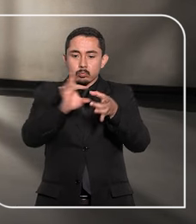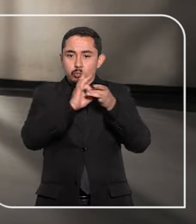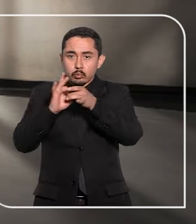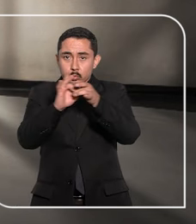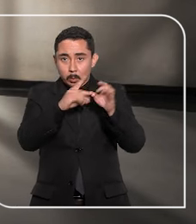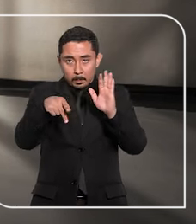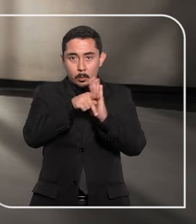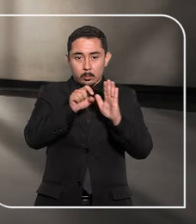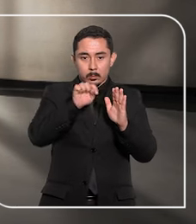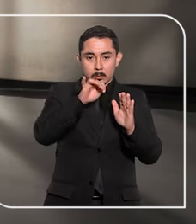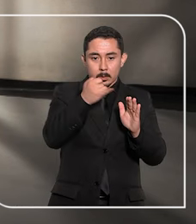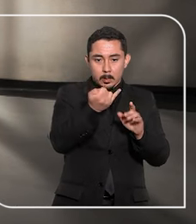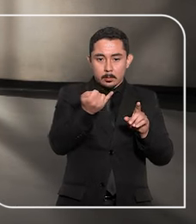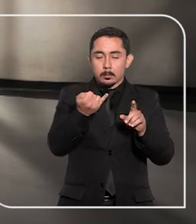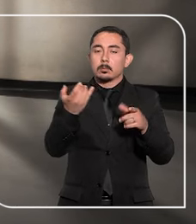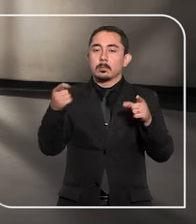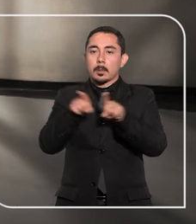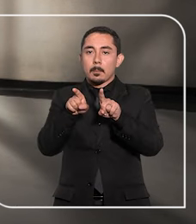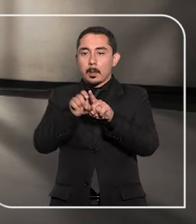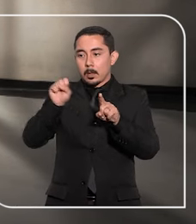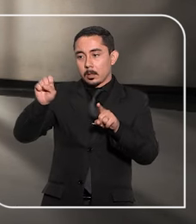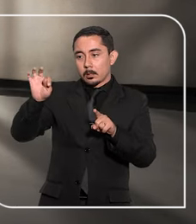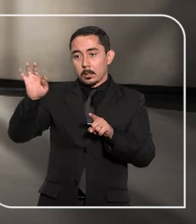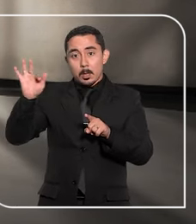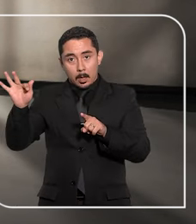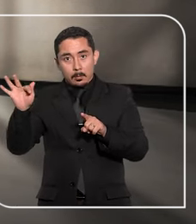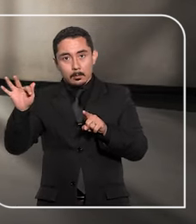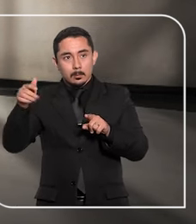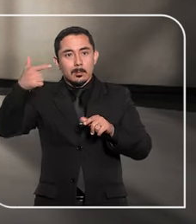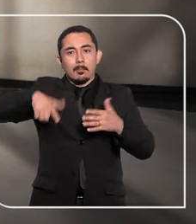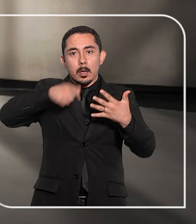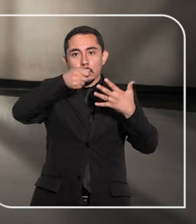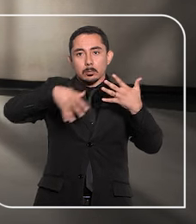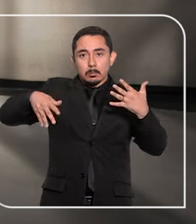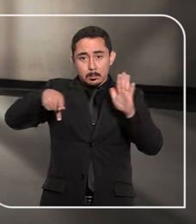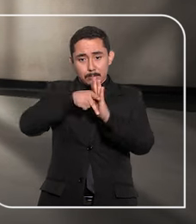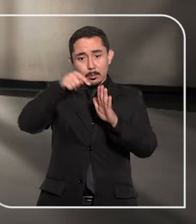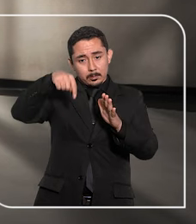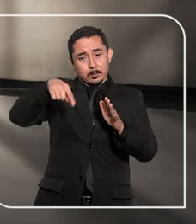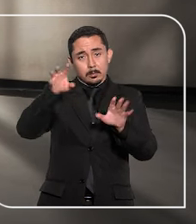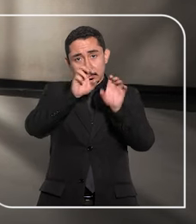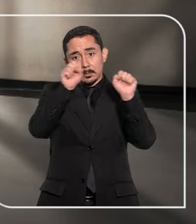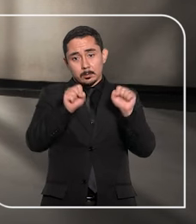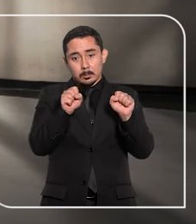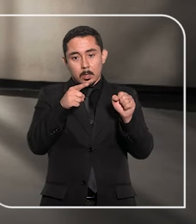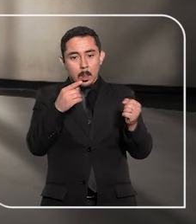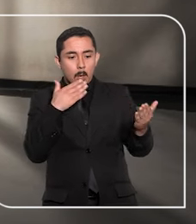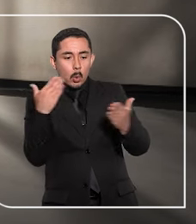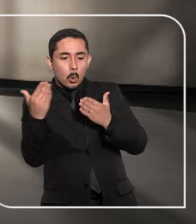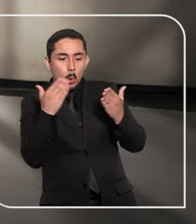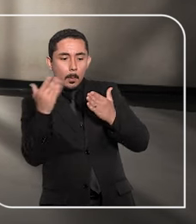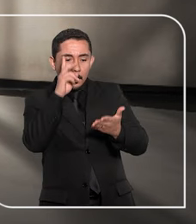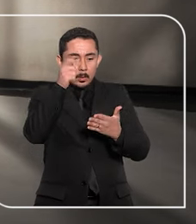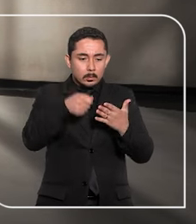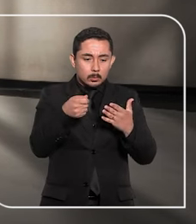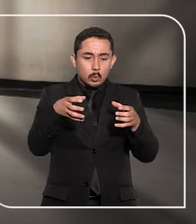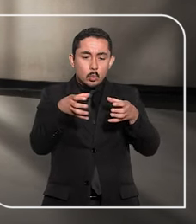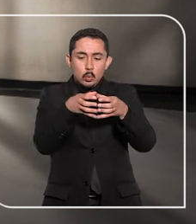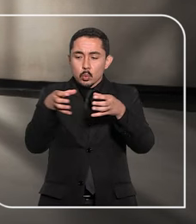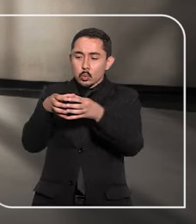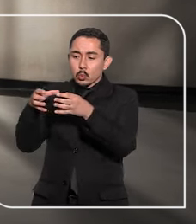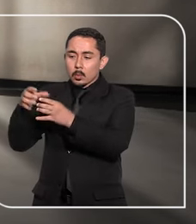STF, do STJ e a jurisprudência aqui do tribunal. O sistema compara o teor de todas as decisões formando grupos de